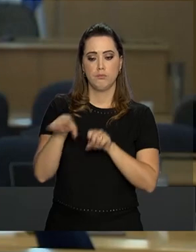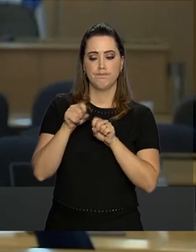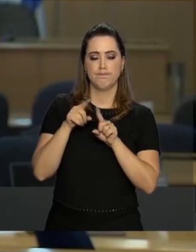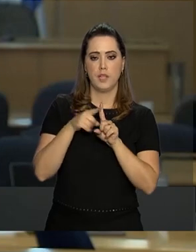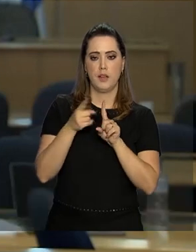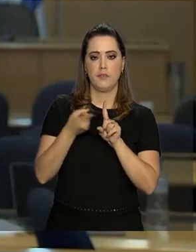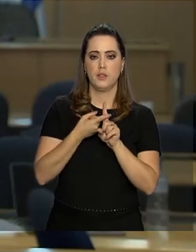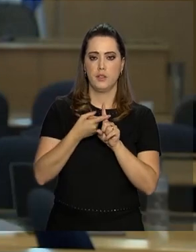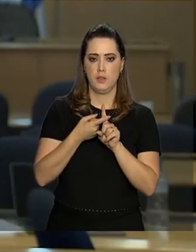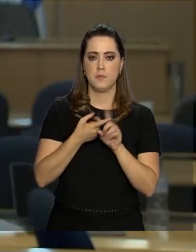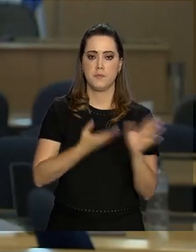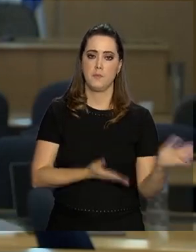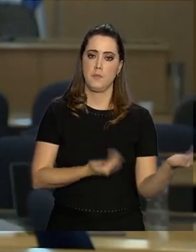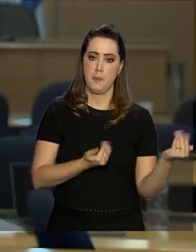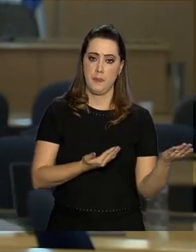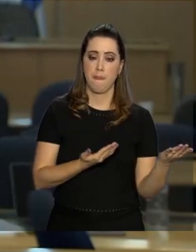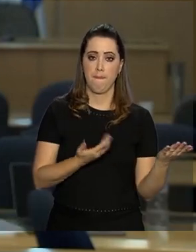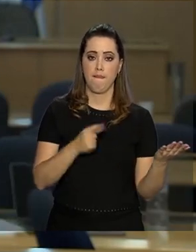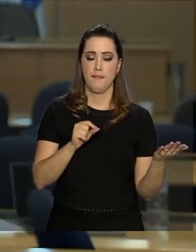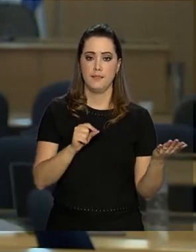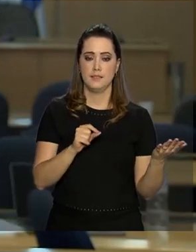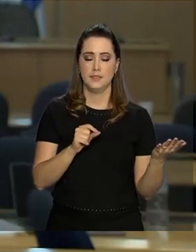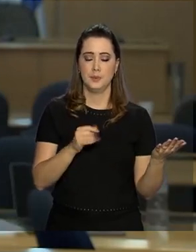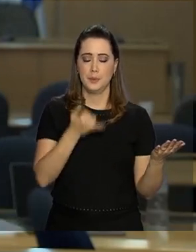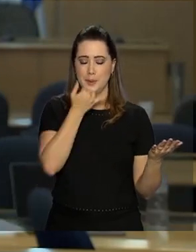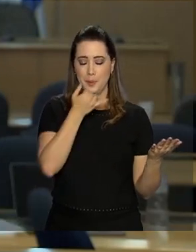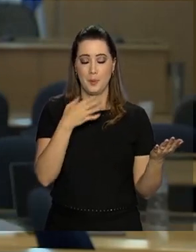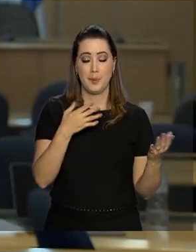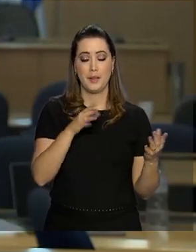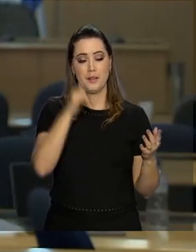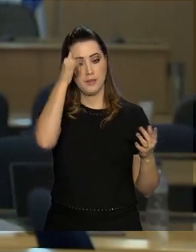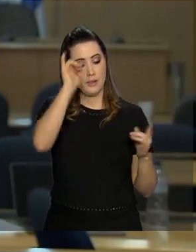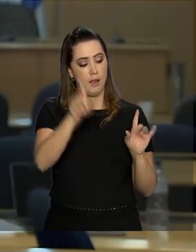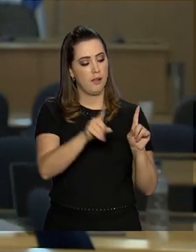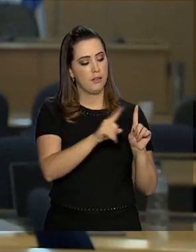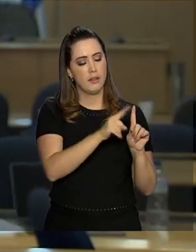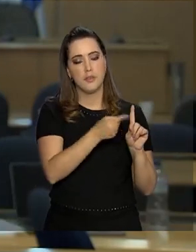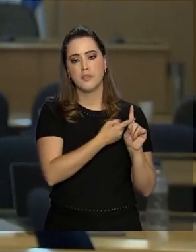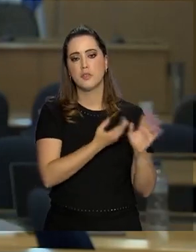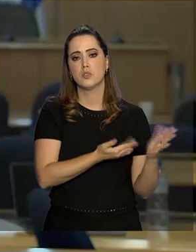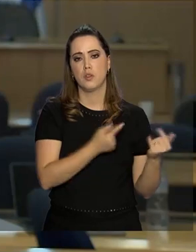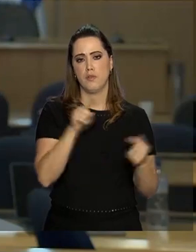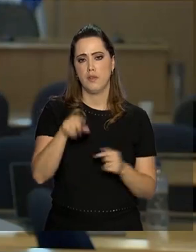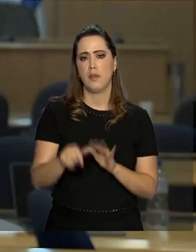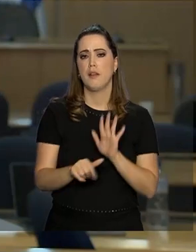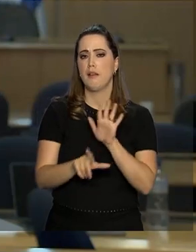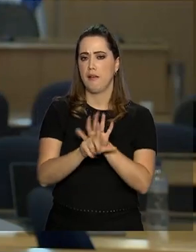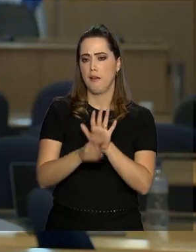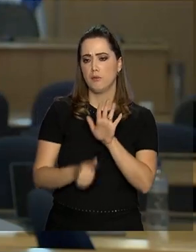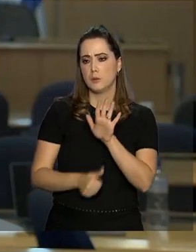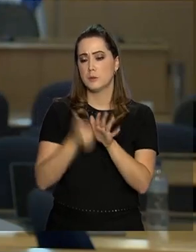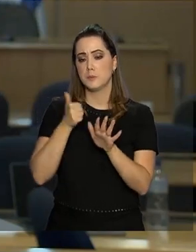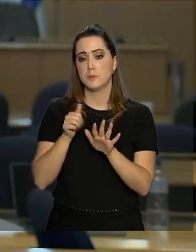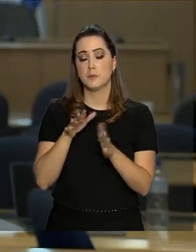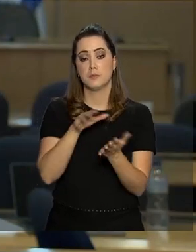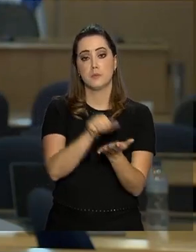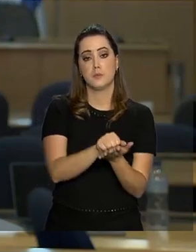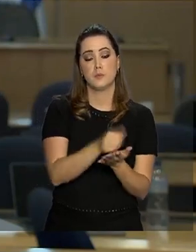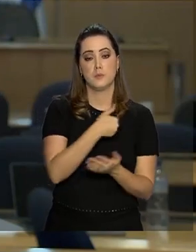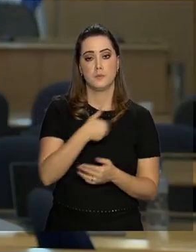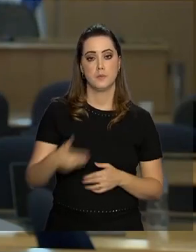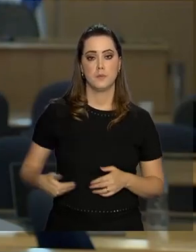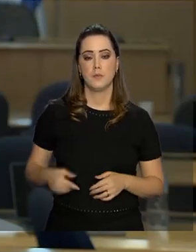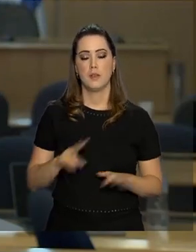Essa semana foi instituída por uma lei, uma das primeiras sancionadas pelo presidente Jair Bolsonaro desde que assumiu o governo.